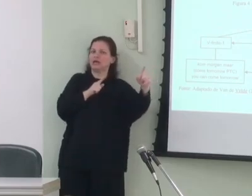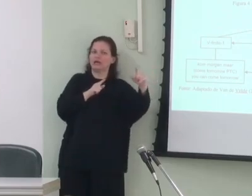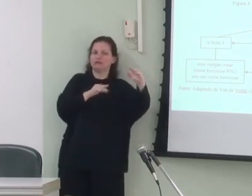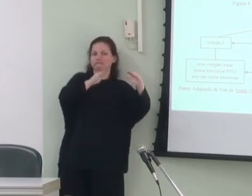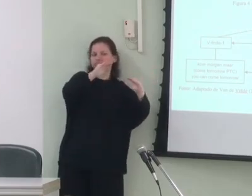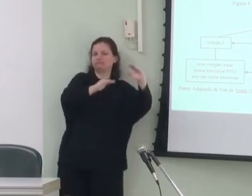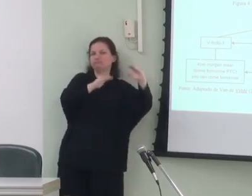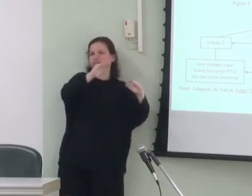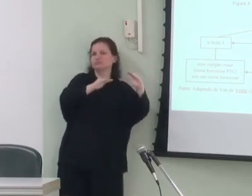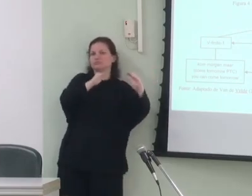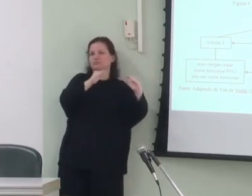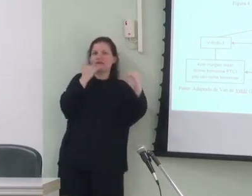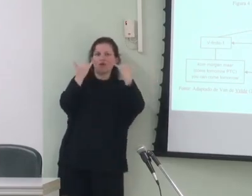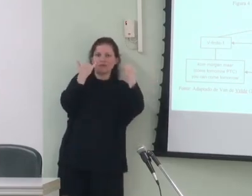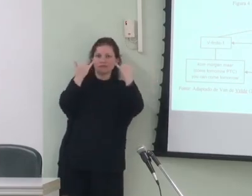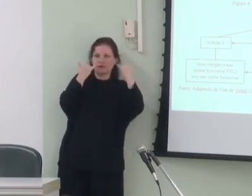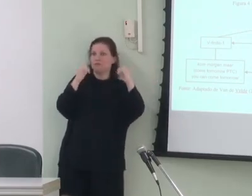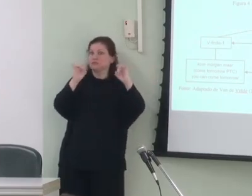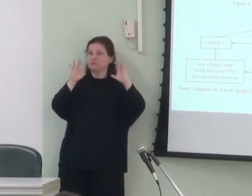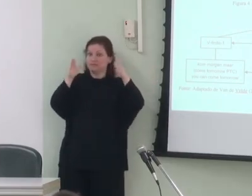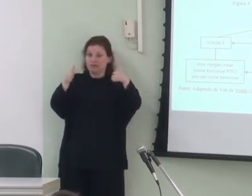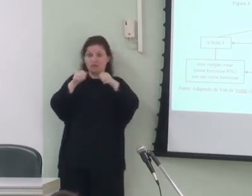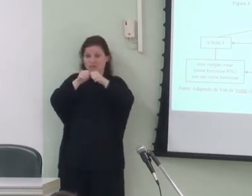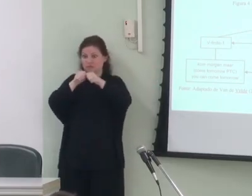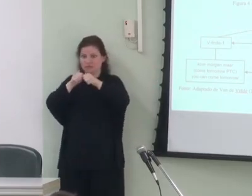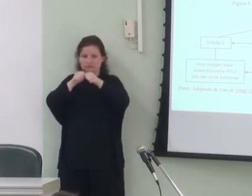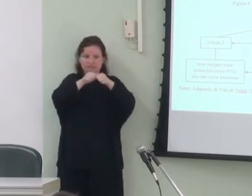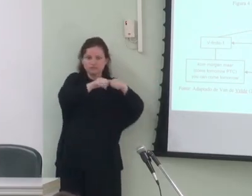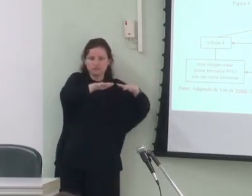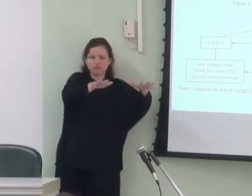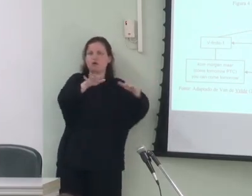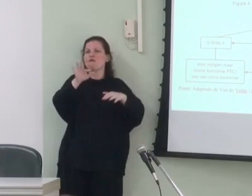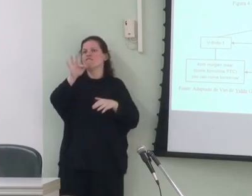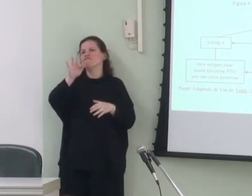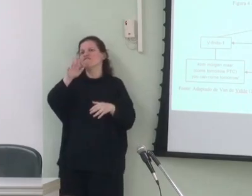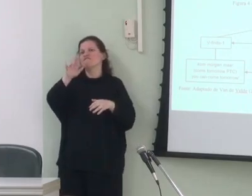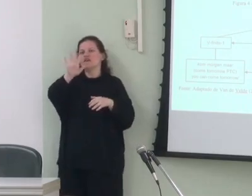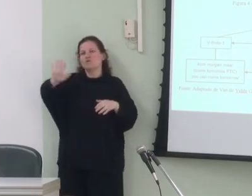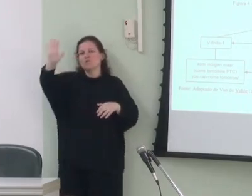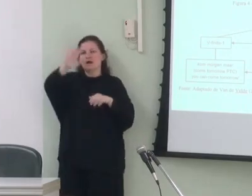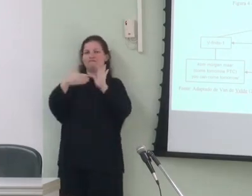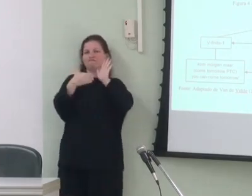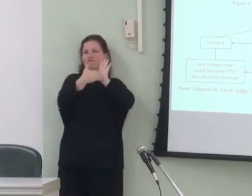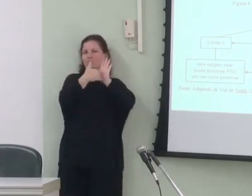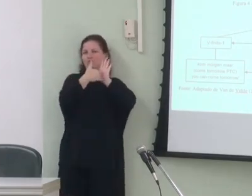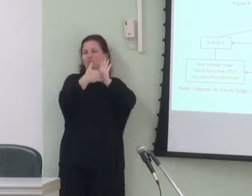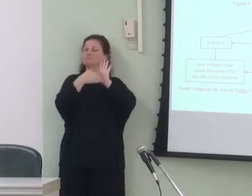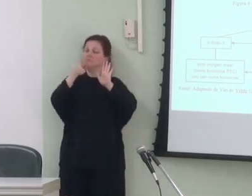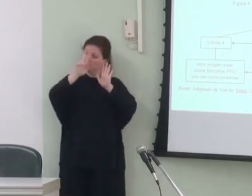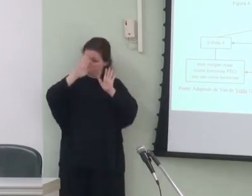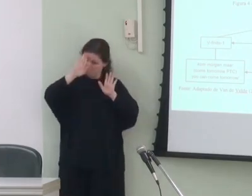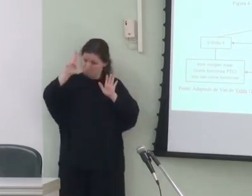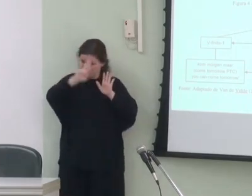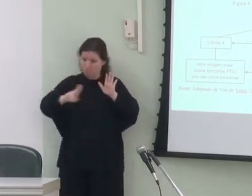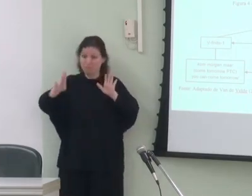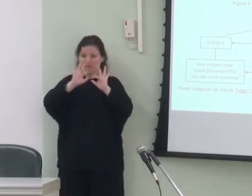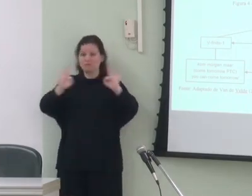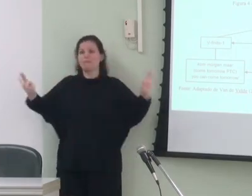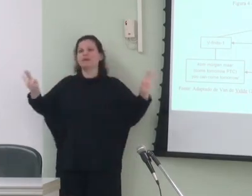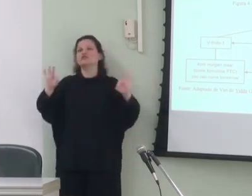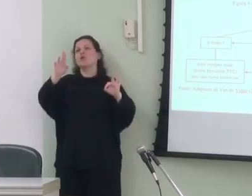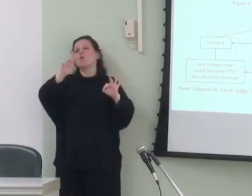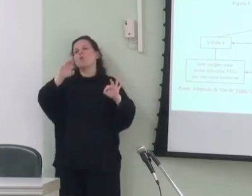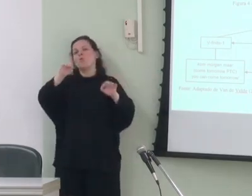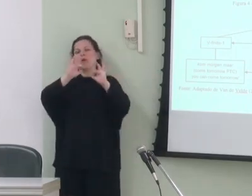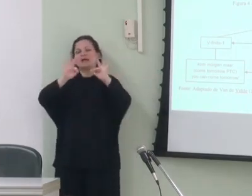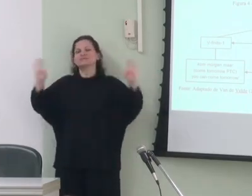das informações em especial a distribuição figura fundo daí o seu uso principalmente em orações subordinadas